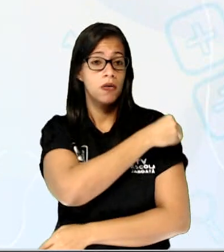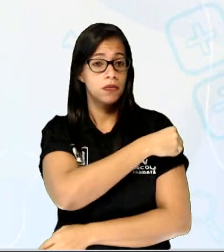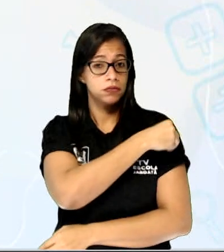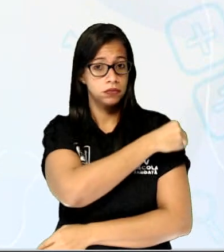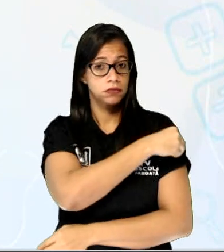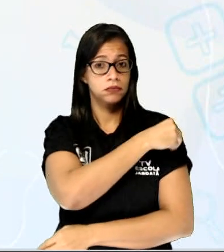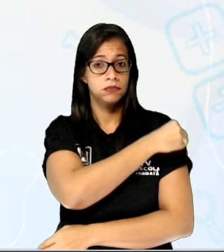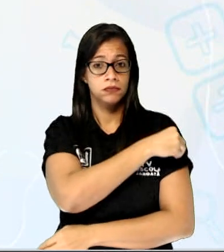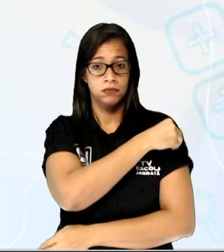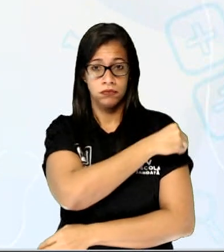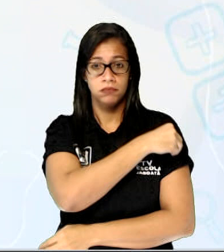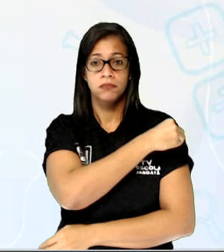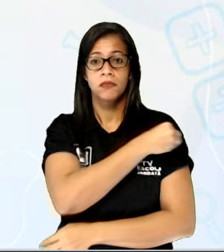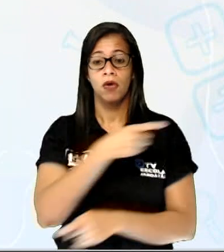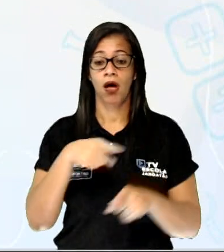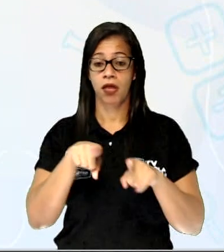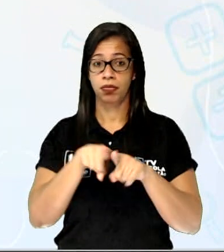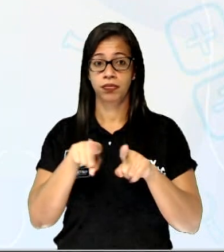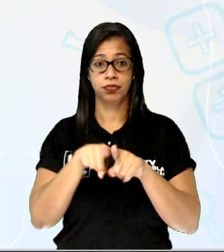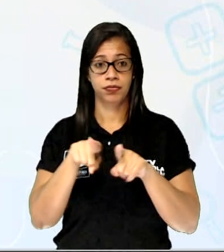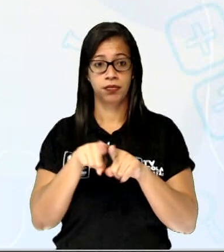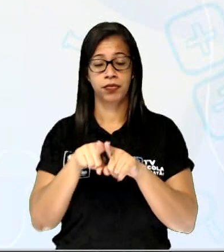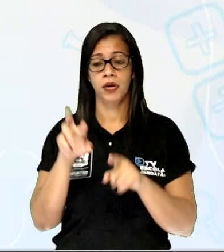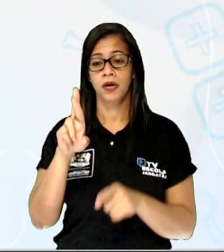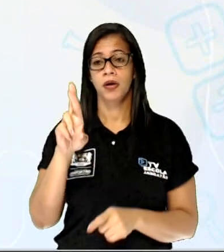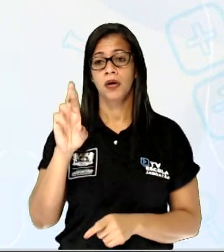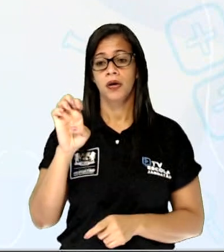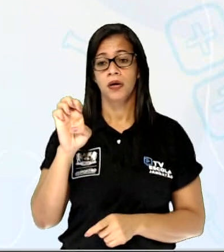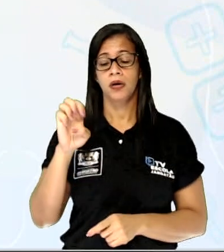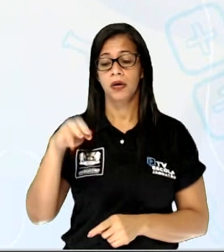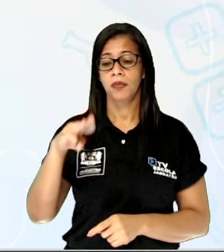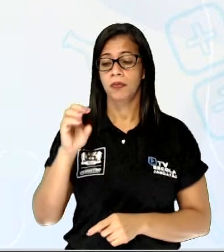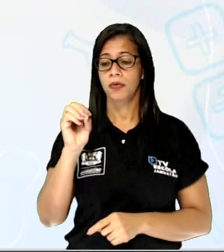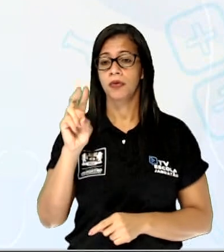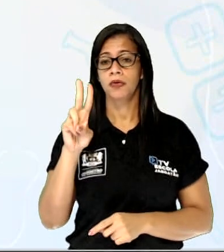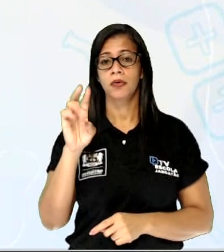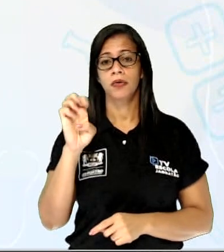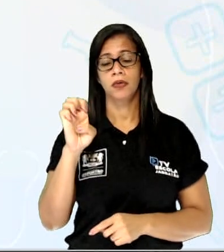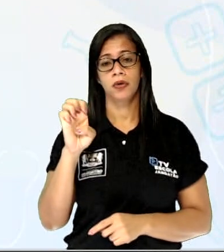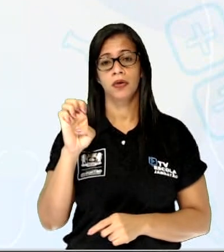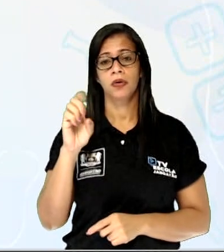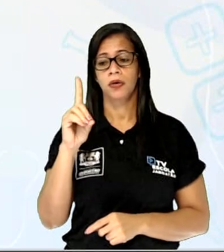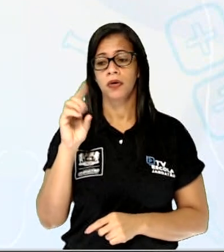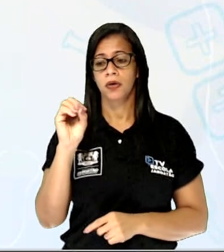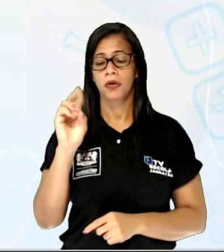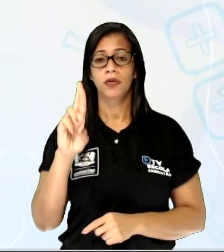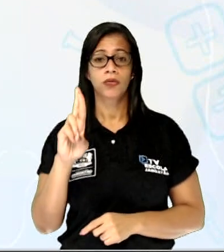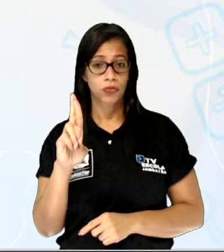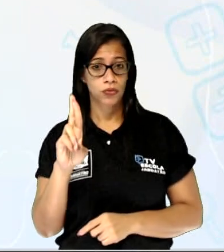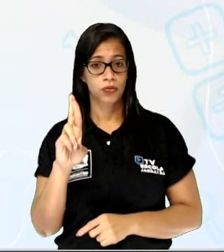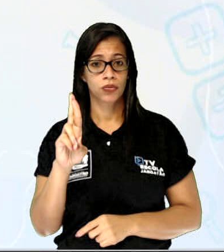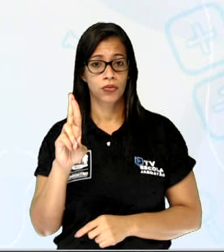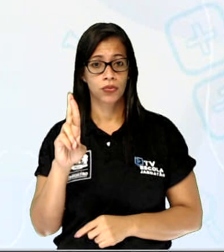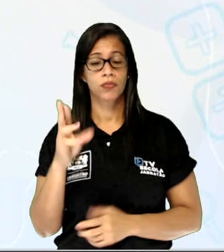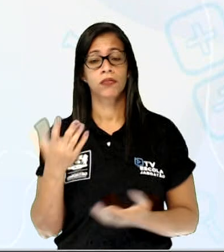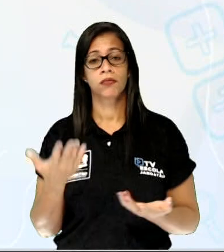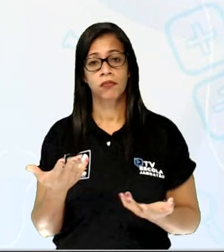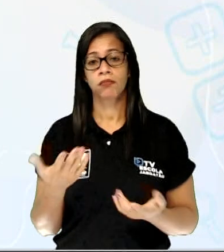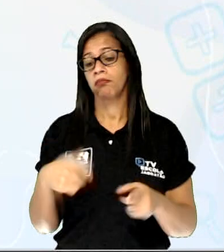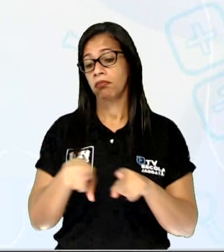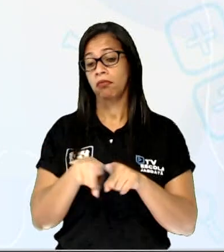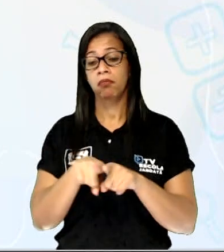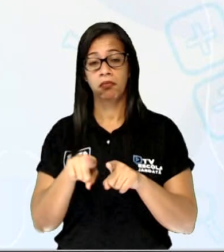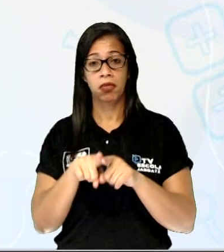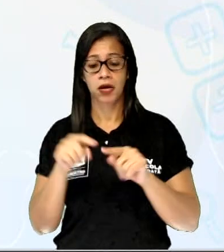até aquele material, o removedor de esmalte, né? Que a gente usa, né? Aqueles, aqueles, aqueles